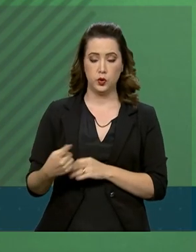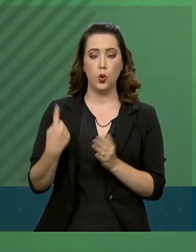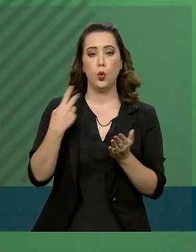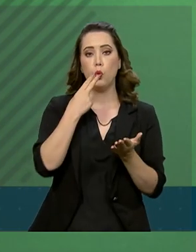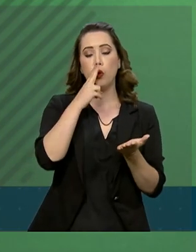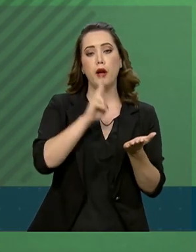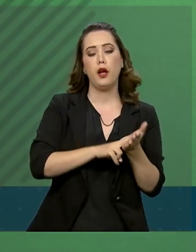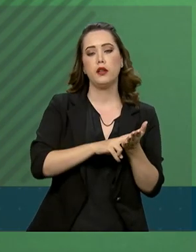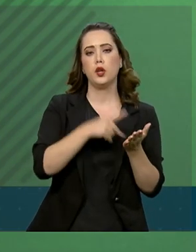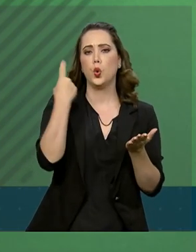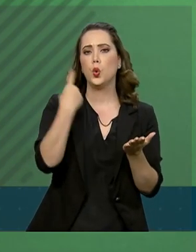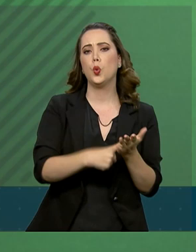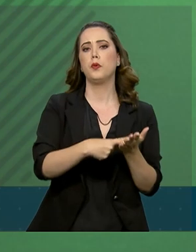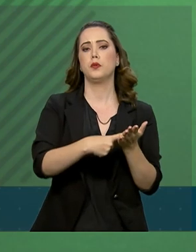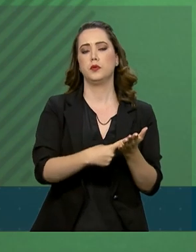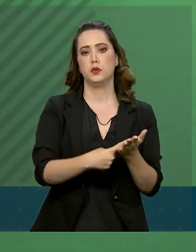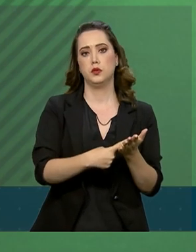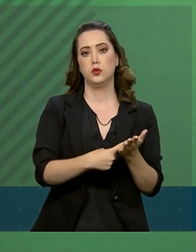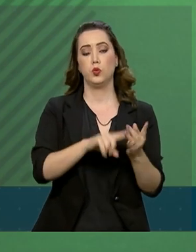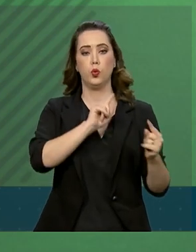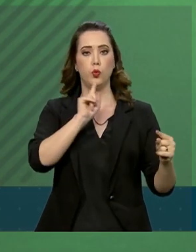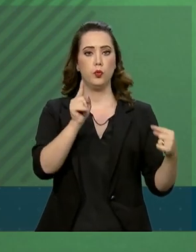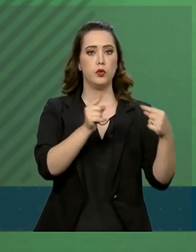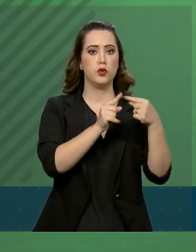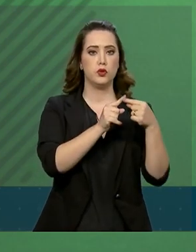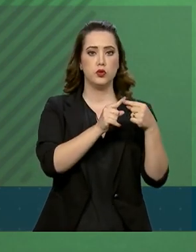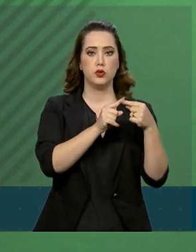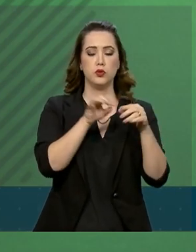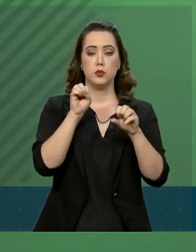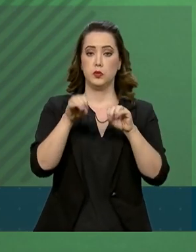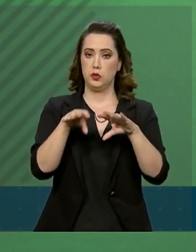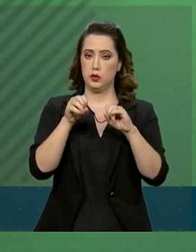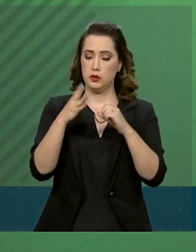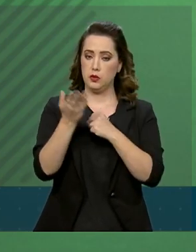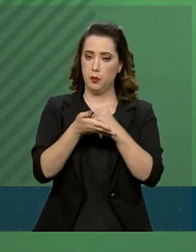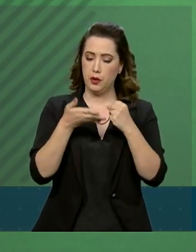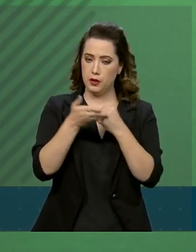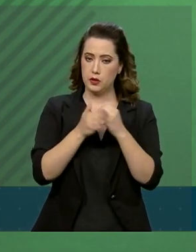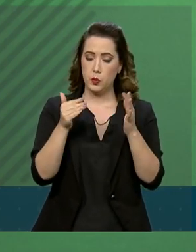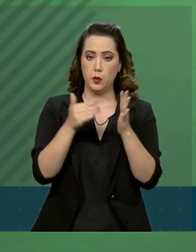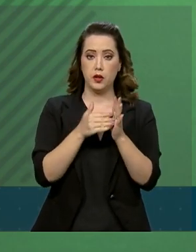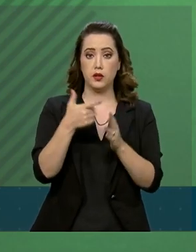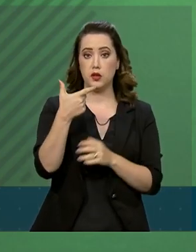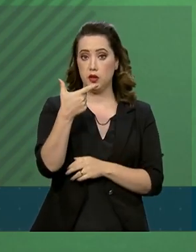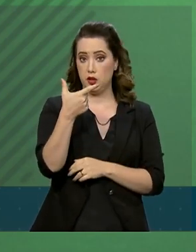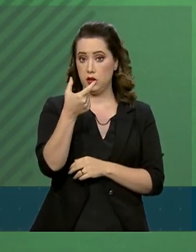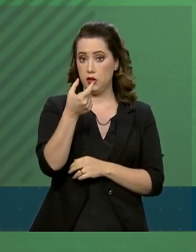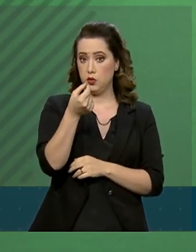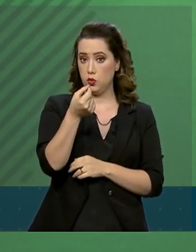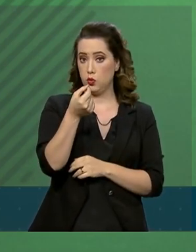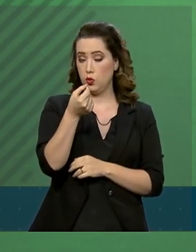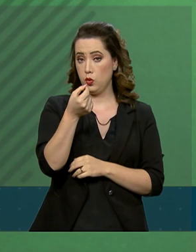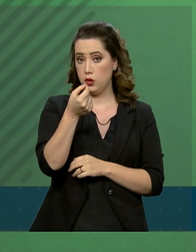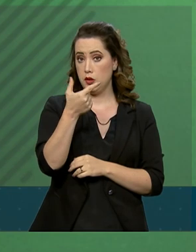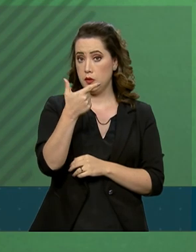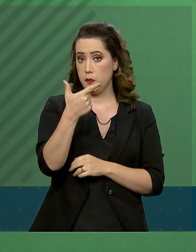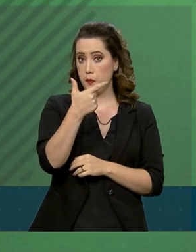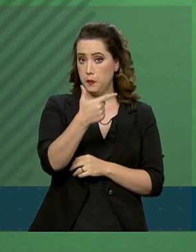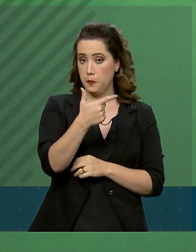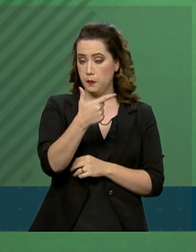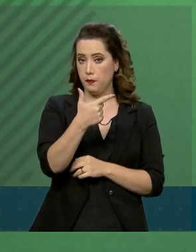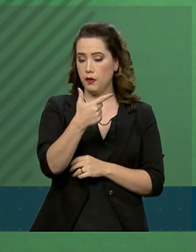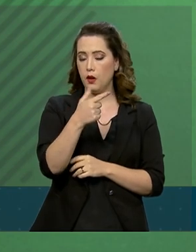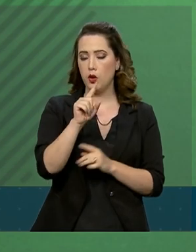carta compromisso com objetivos para a educação básica até 2022, além de uma